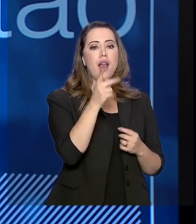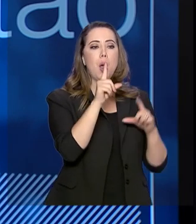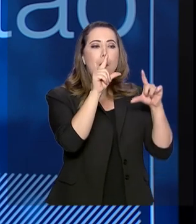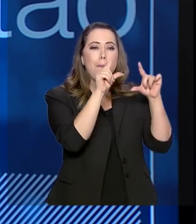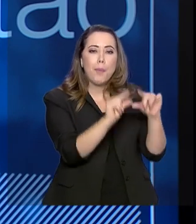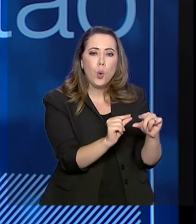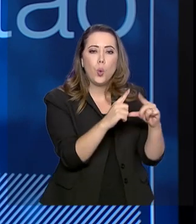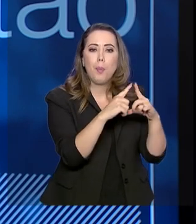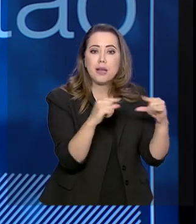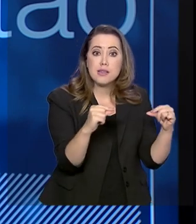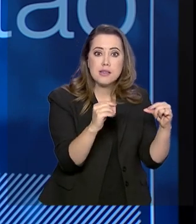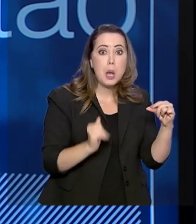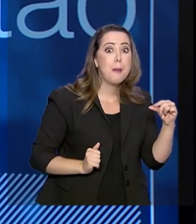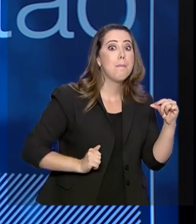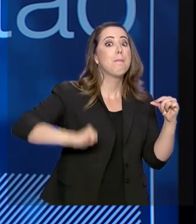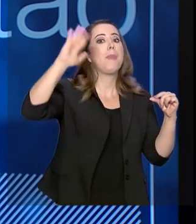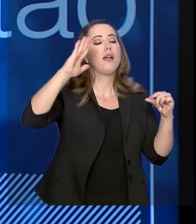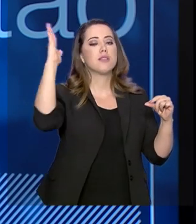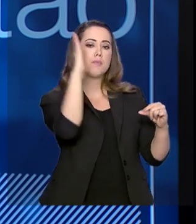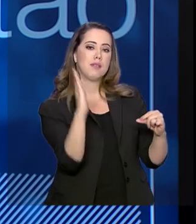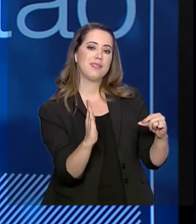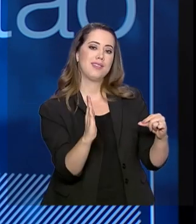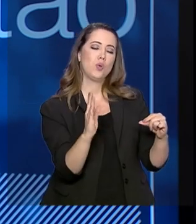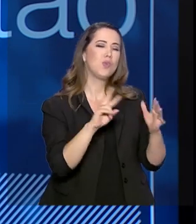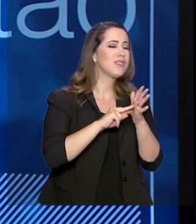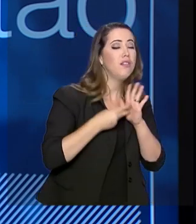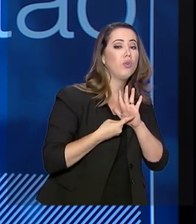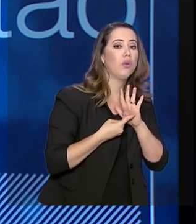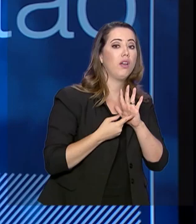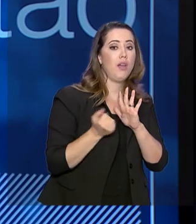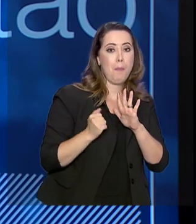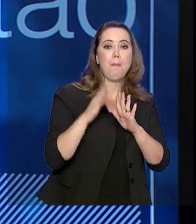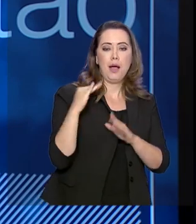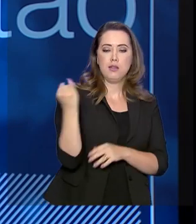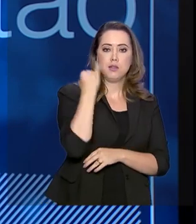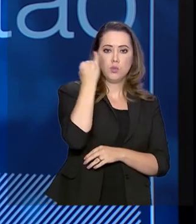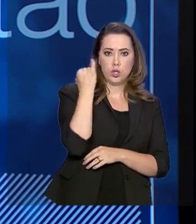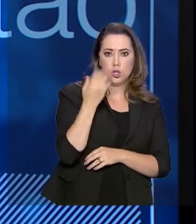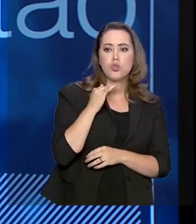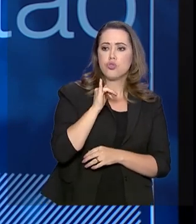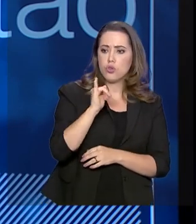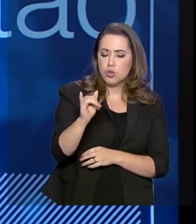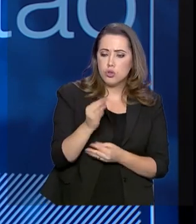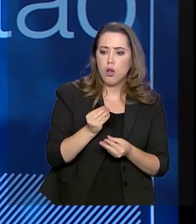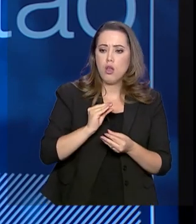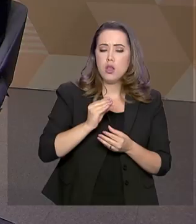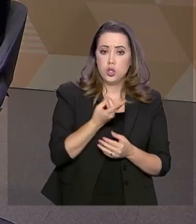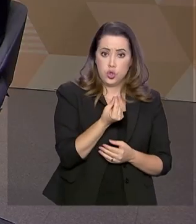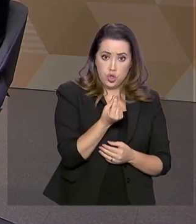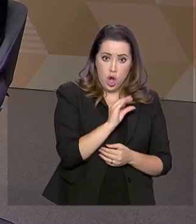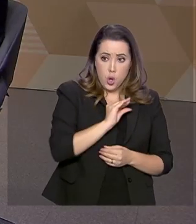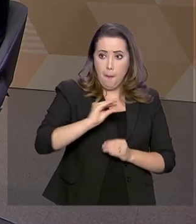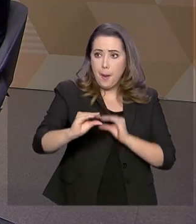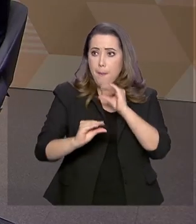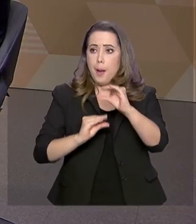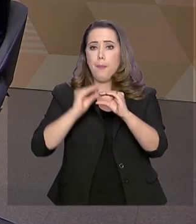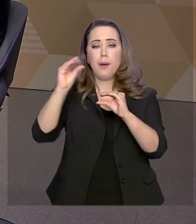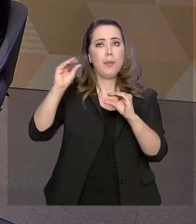Ou seja, tudo aquilo que nós pudermos delegar para estados, municípios, levando o recurso para a ponta para ser